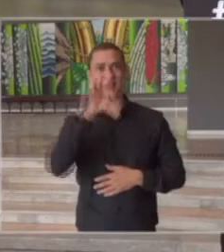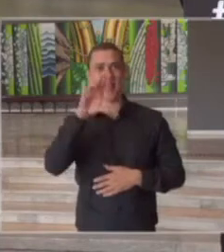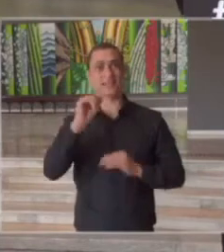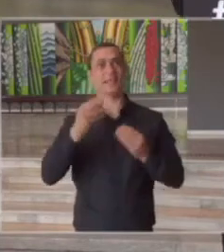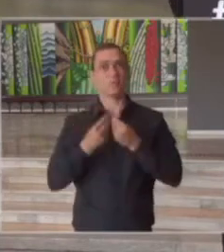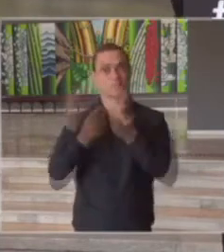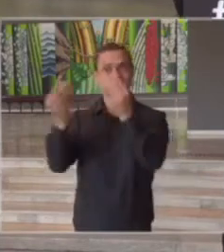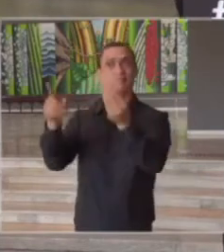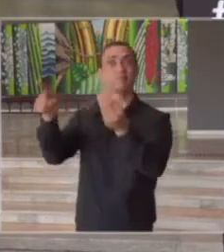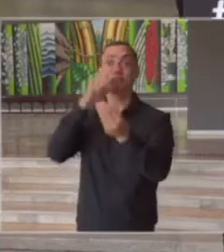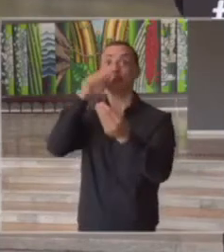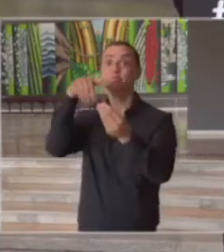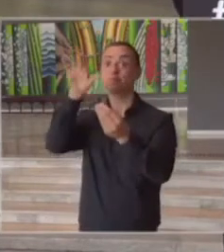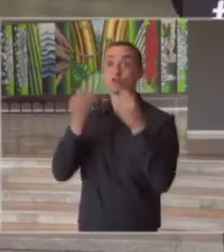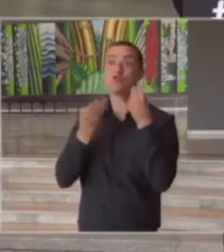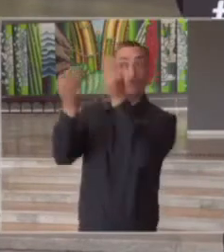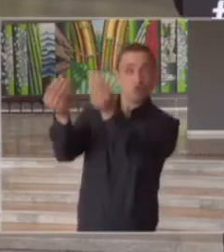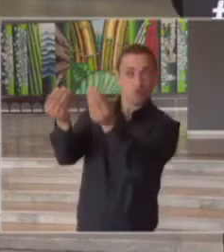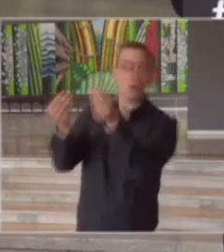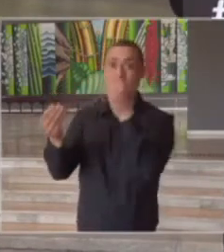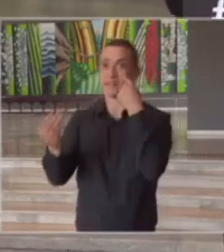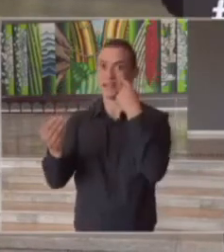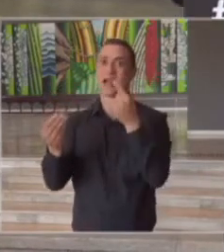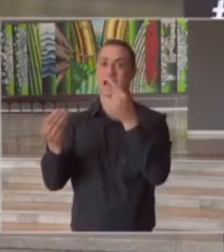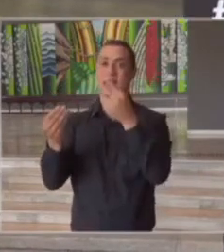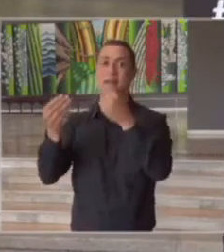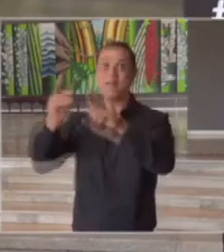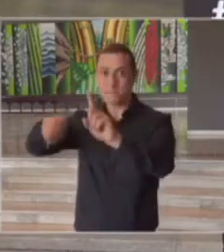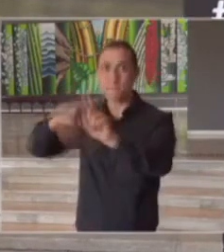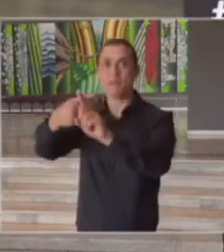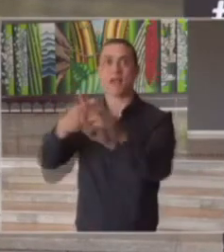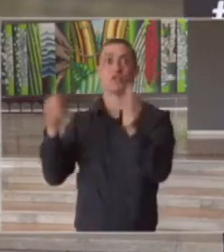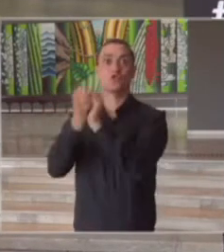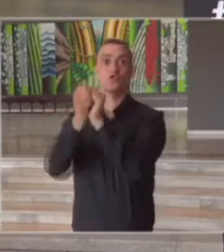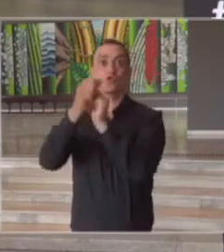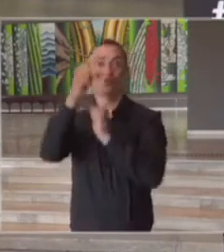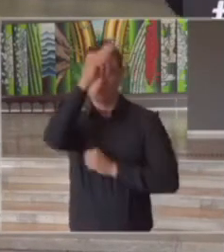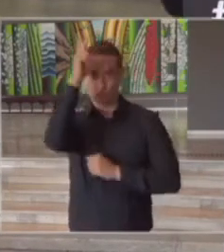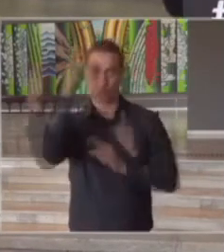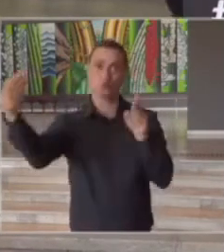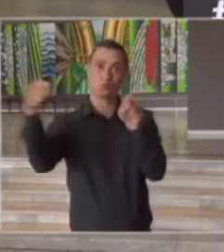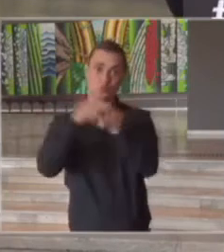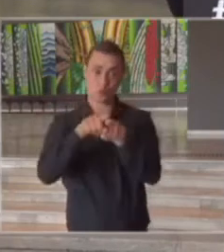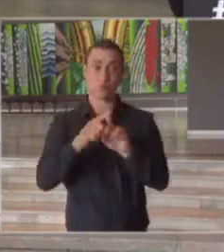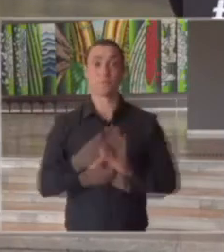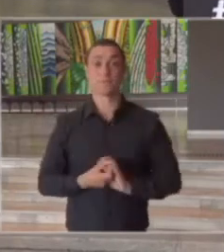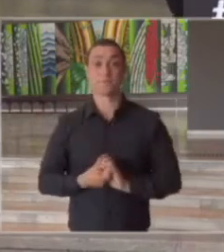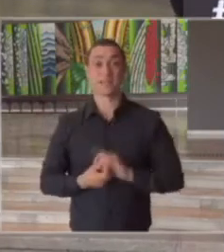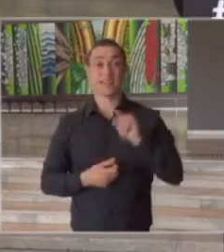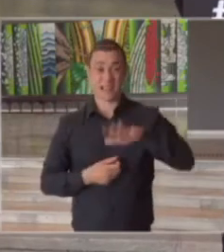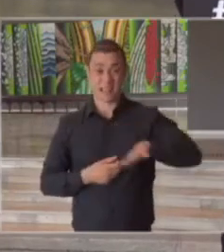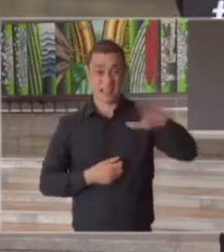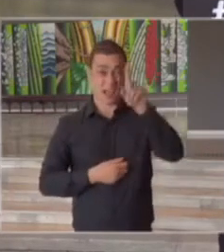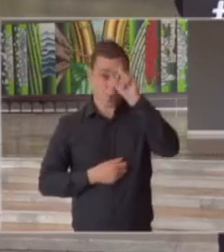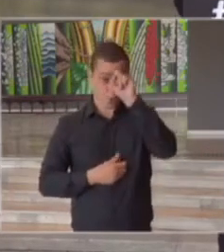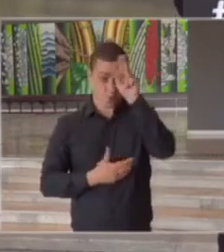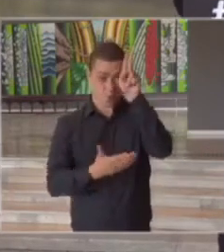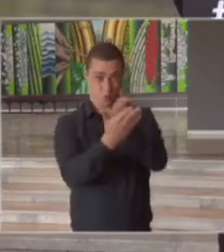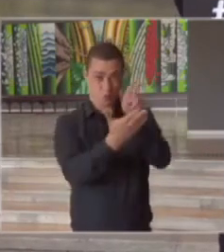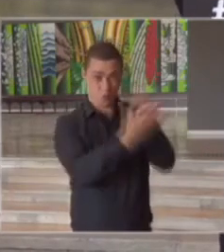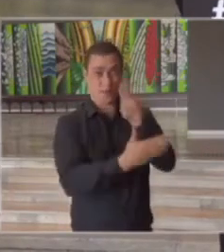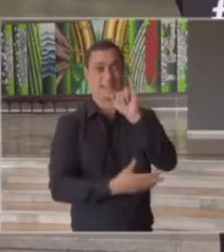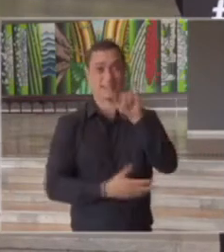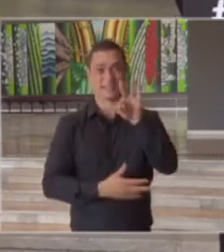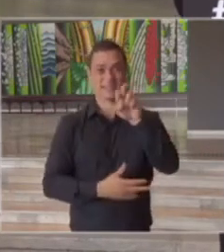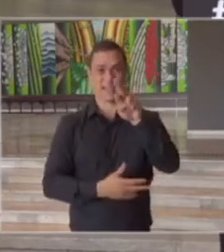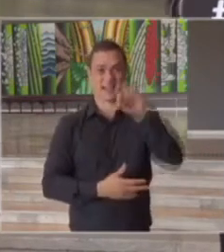contingência para a gente poder dar um passo além junto com os prefeitos na parte de internações a gente vê